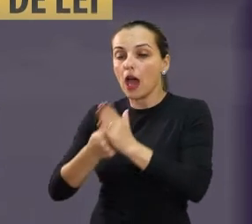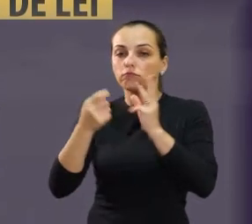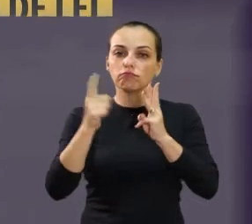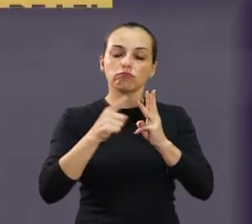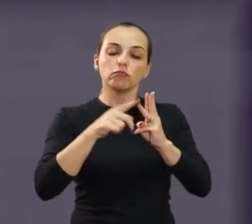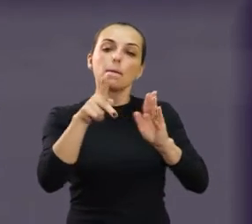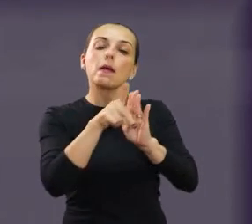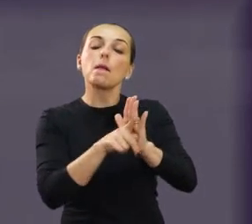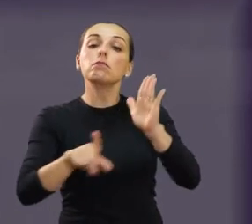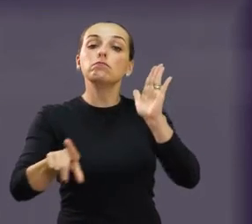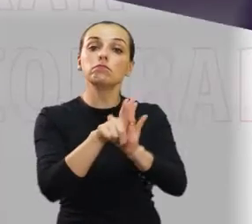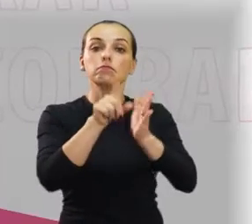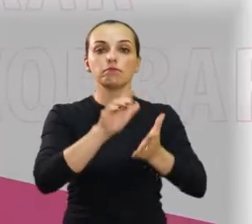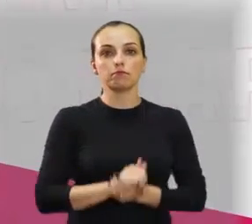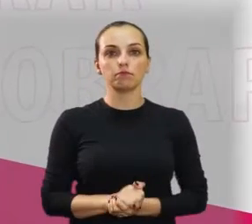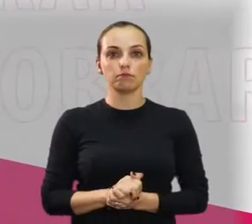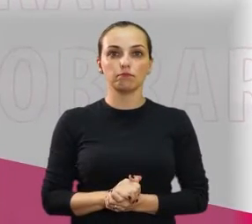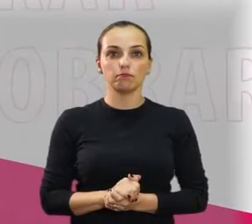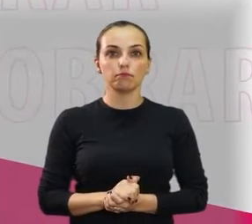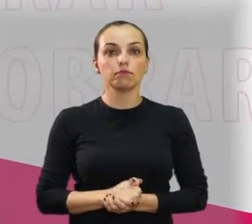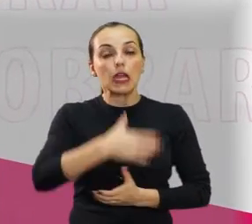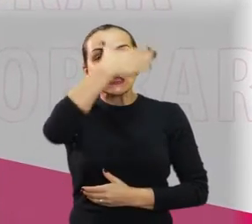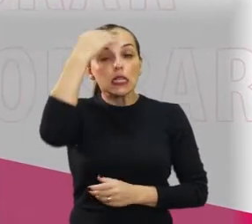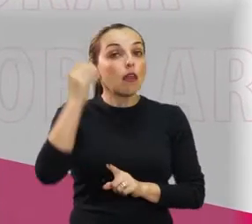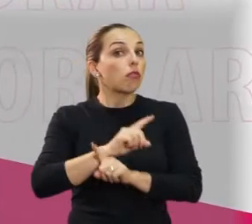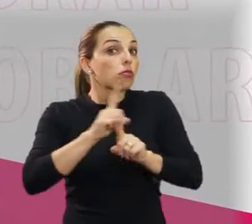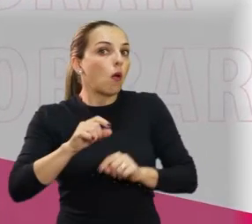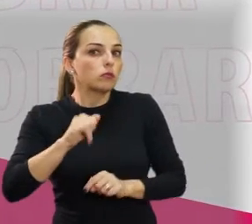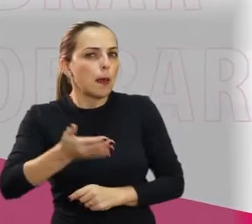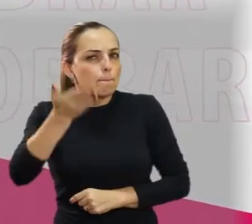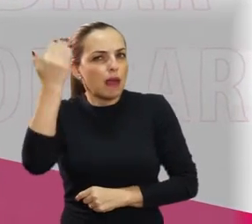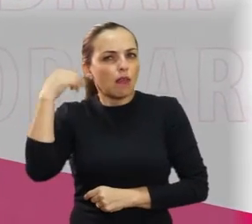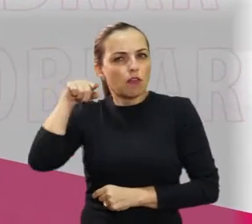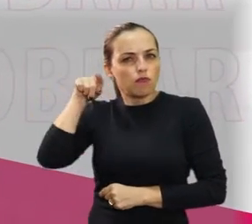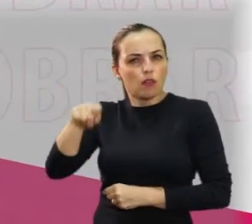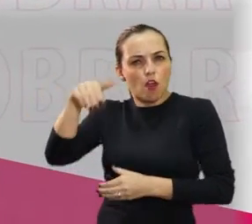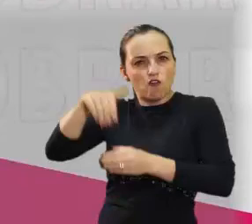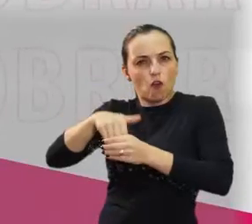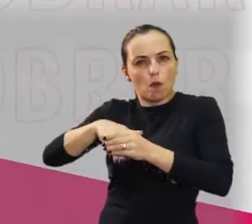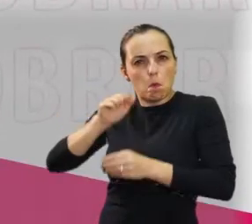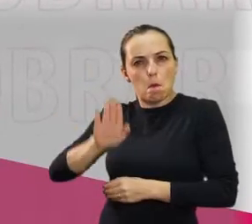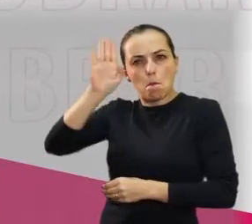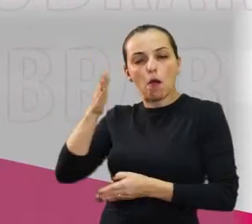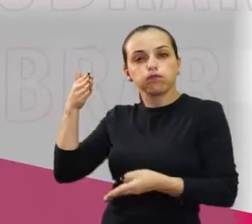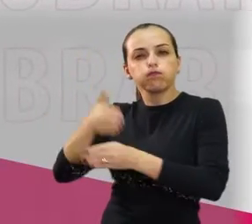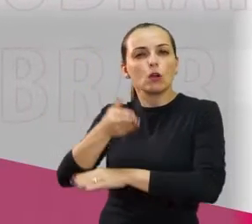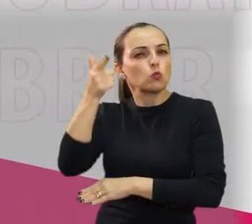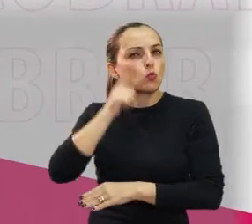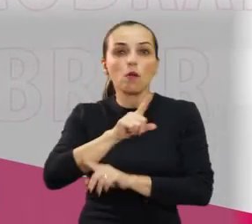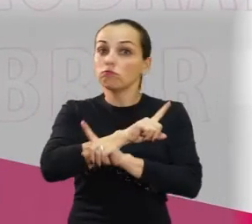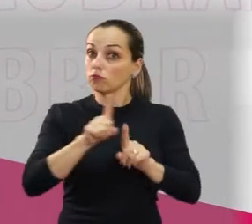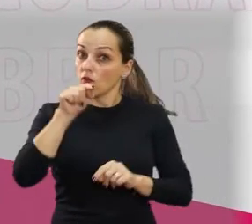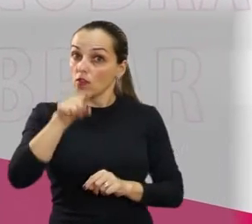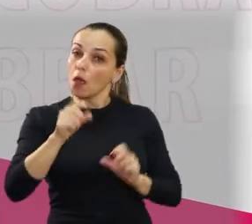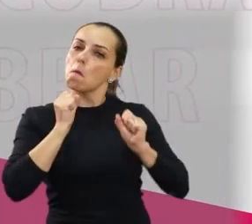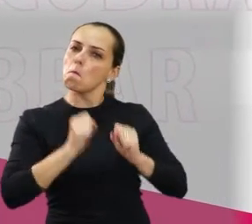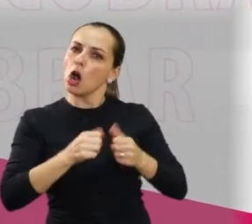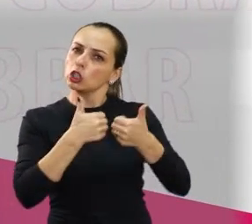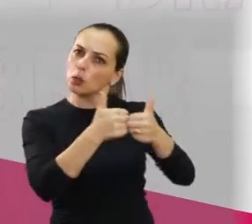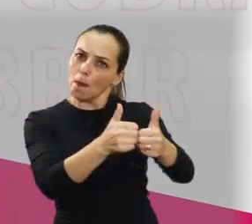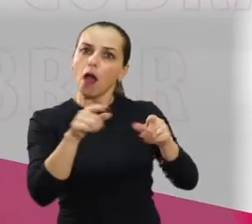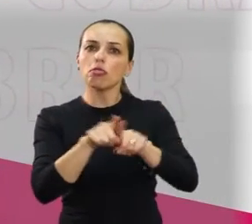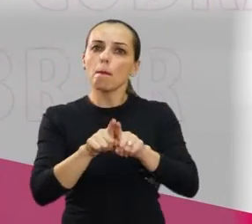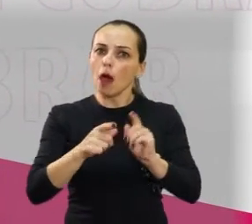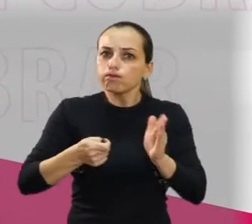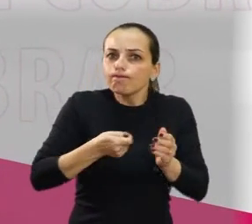projeto de lei. Lembre-se, mesmo que o seu candidato não tenha sido eleito, você pode acompanhar e